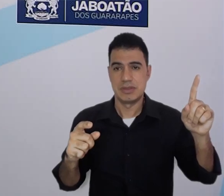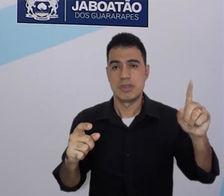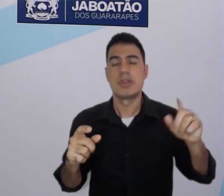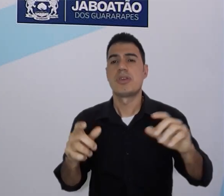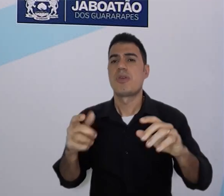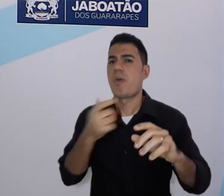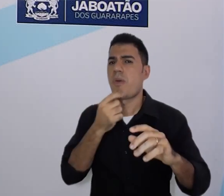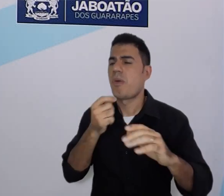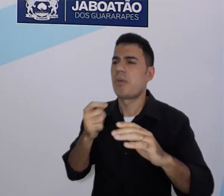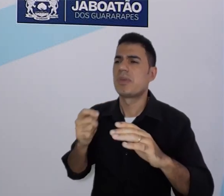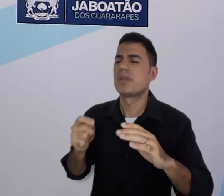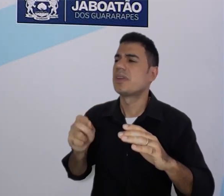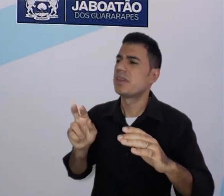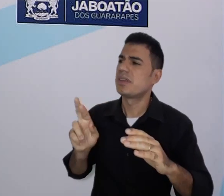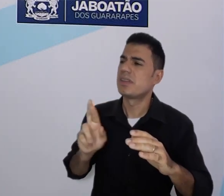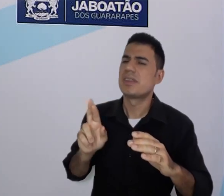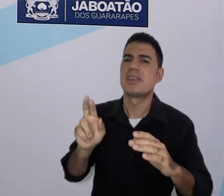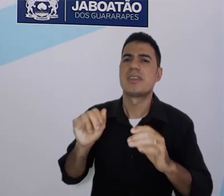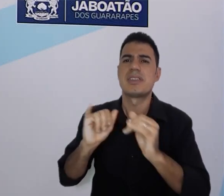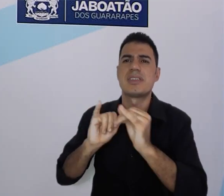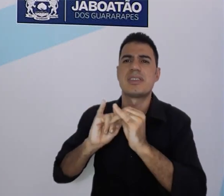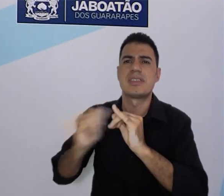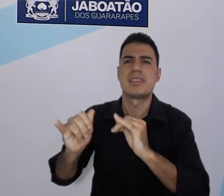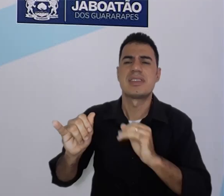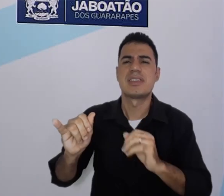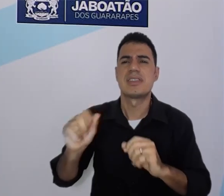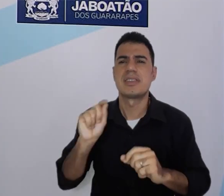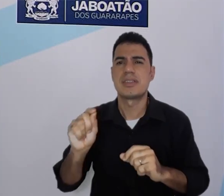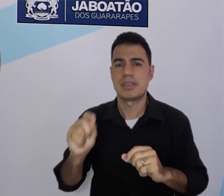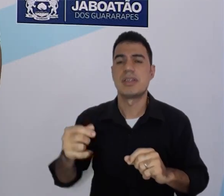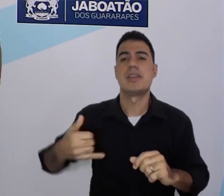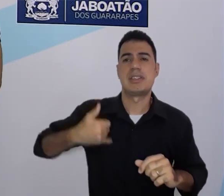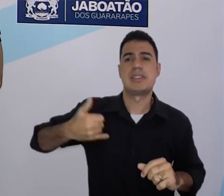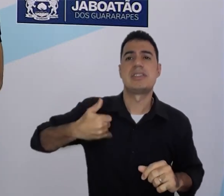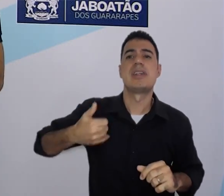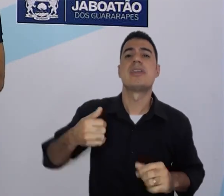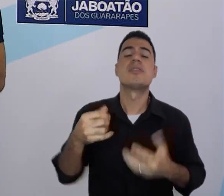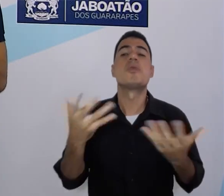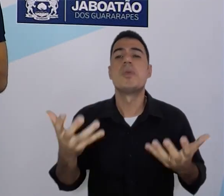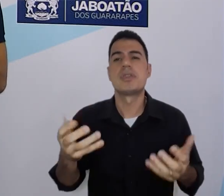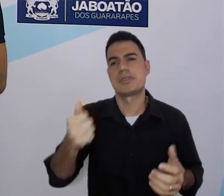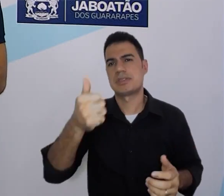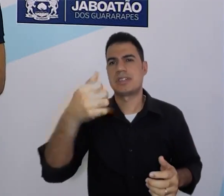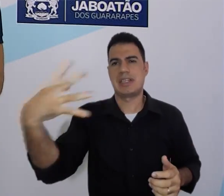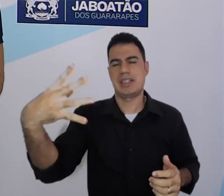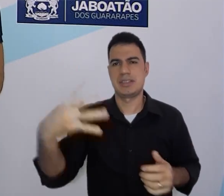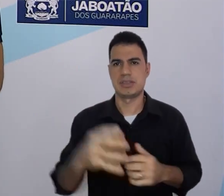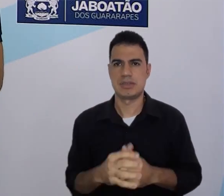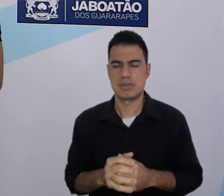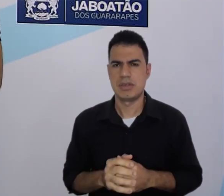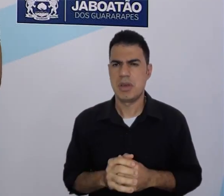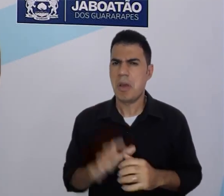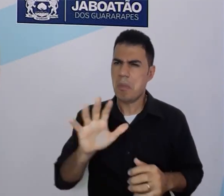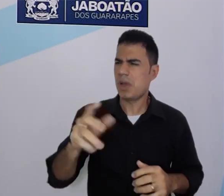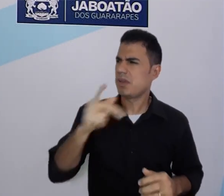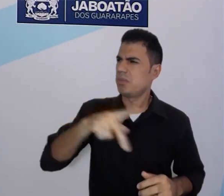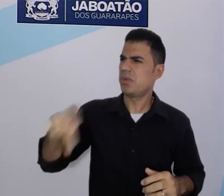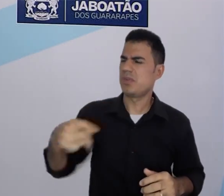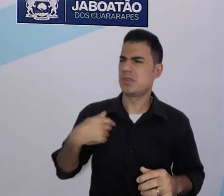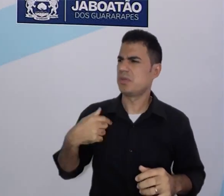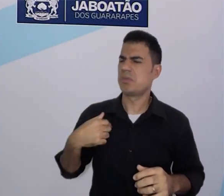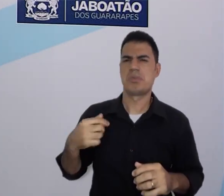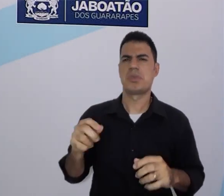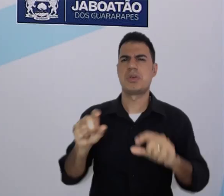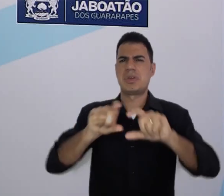Seiya está dizendo aí que ele tem 14 anos de idade. Mas teacher, eu digo I